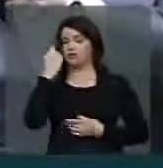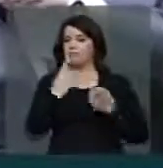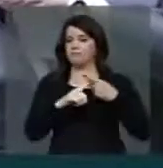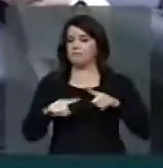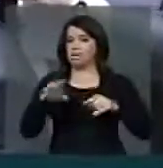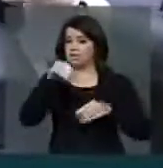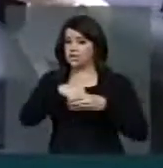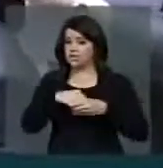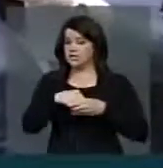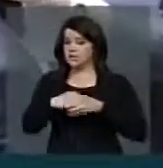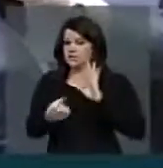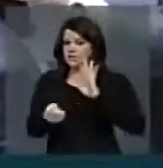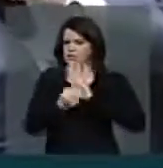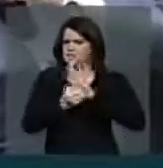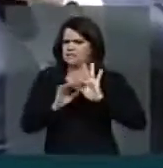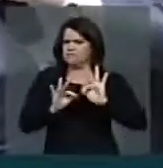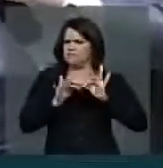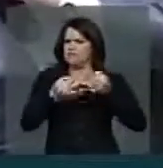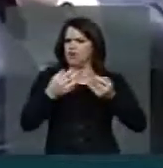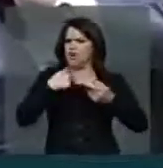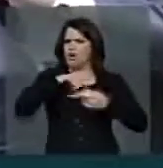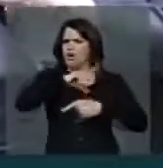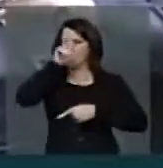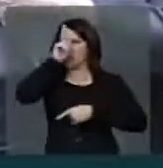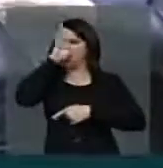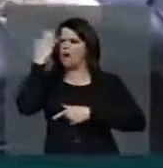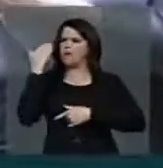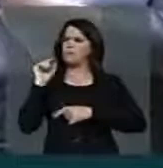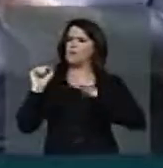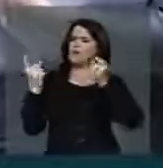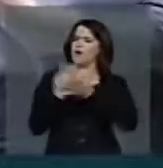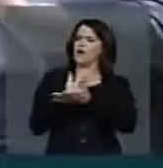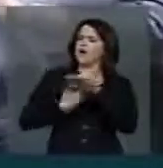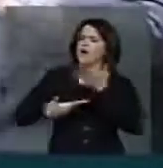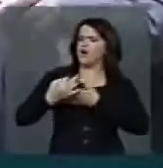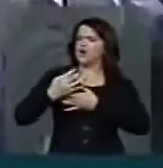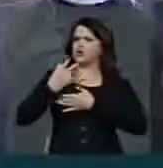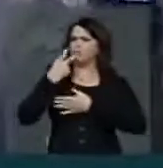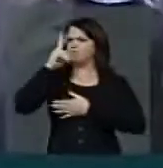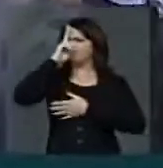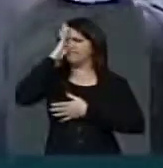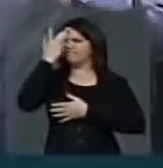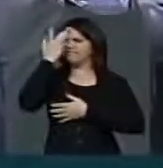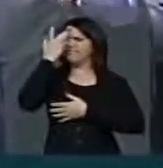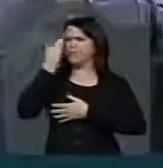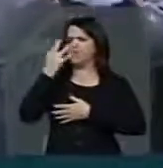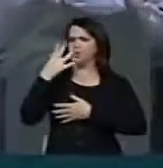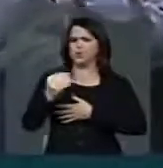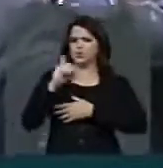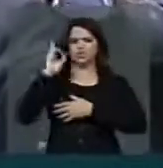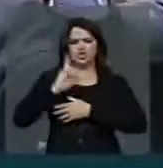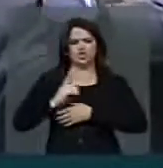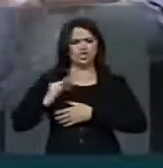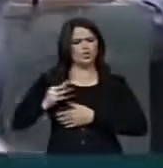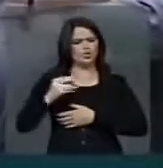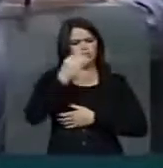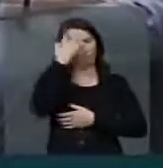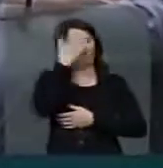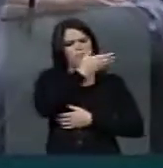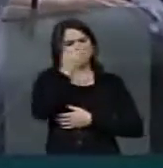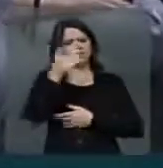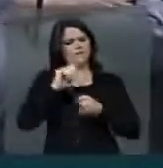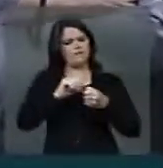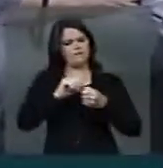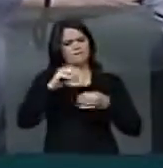no plano simbólico ele deve ser lembrado como expressão da recordação da dignidade de todos esses que